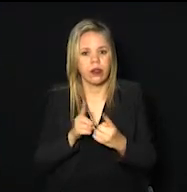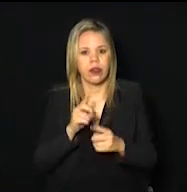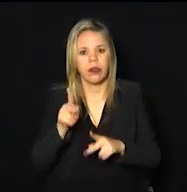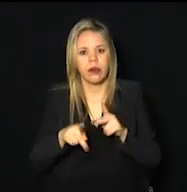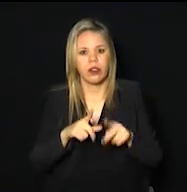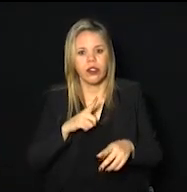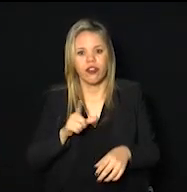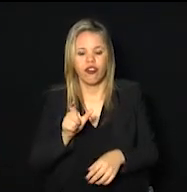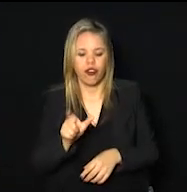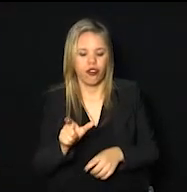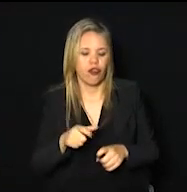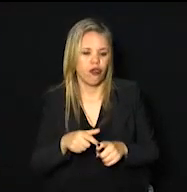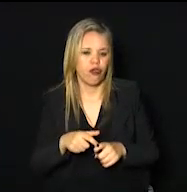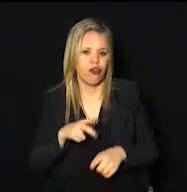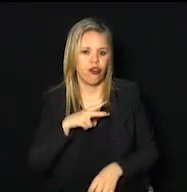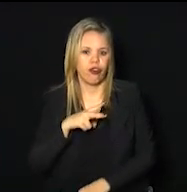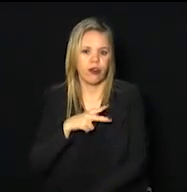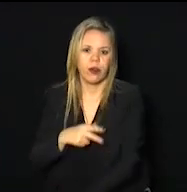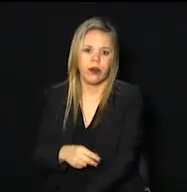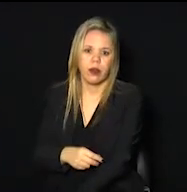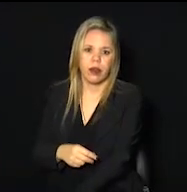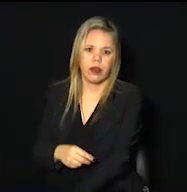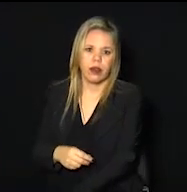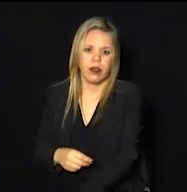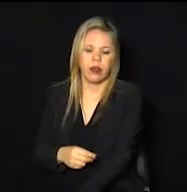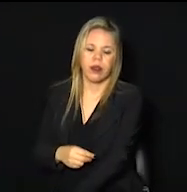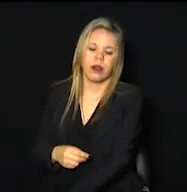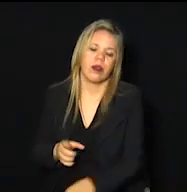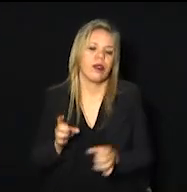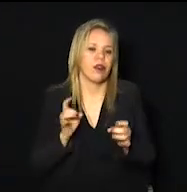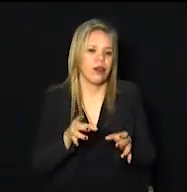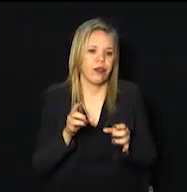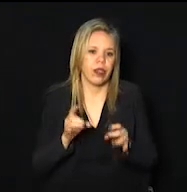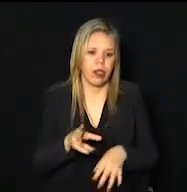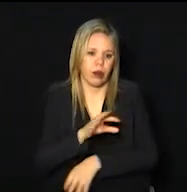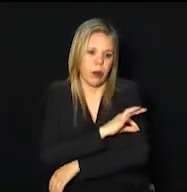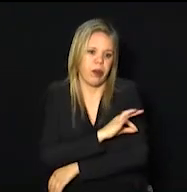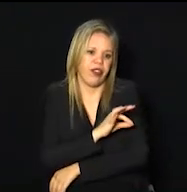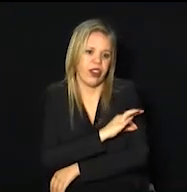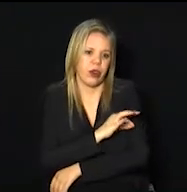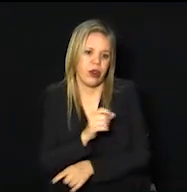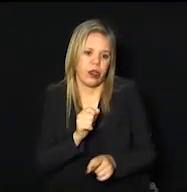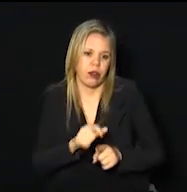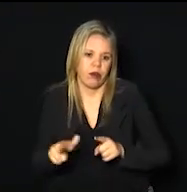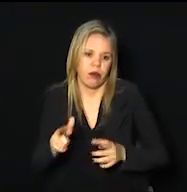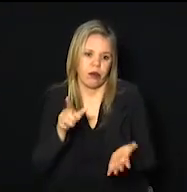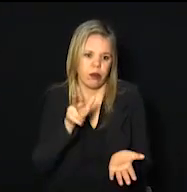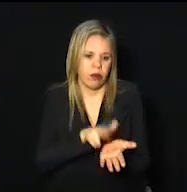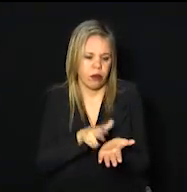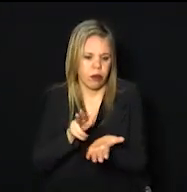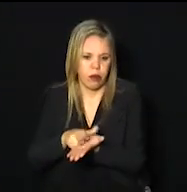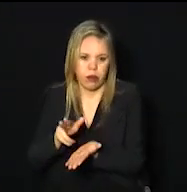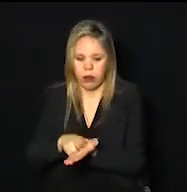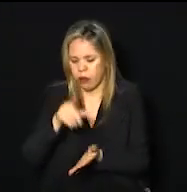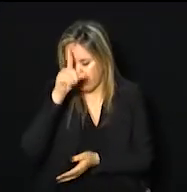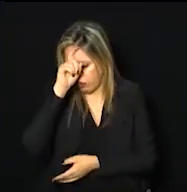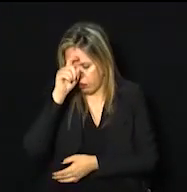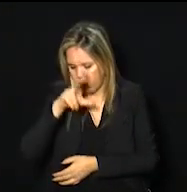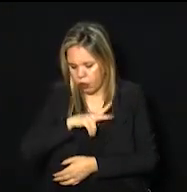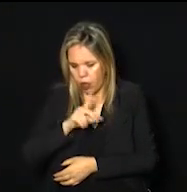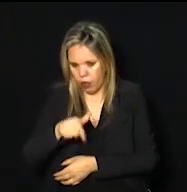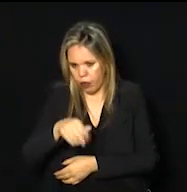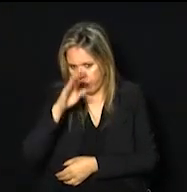convênio e venderam leitos para a gente também. Então, a compra de leitos dos hospitais privados foi